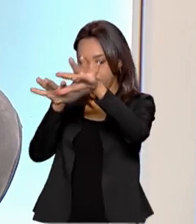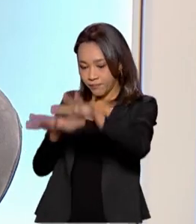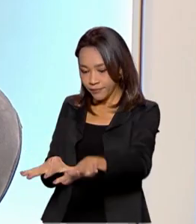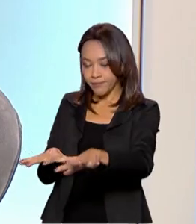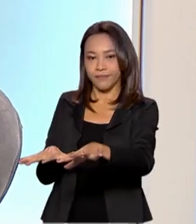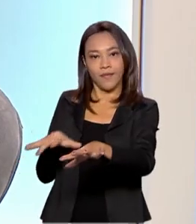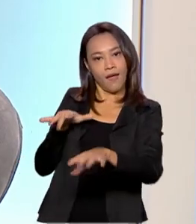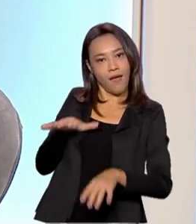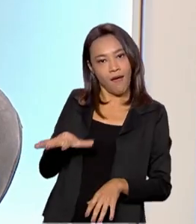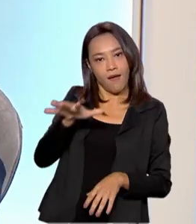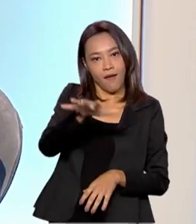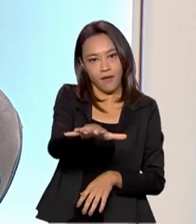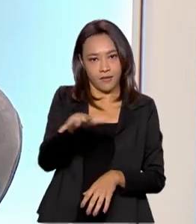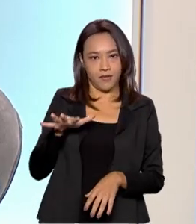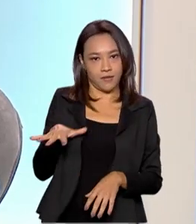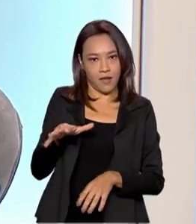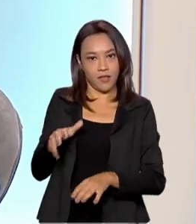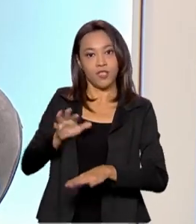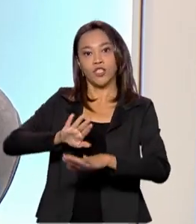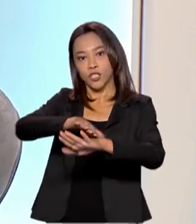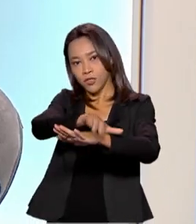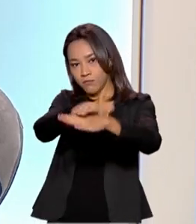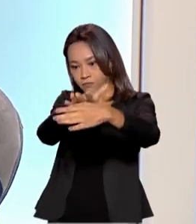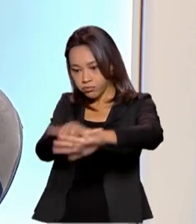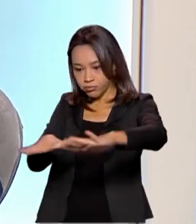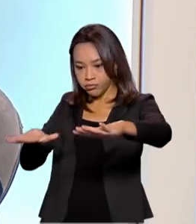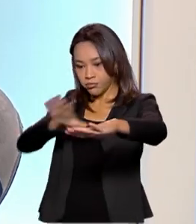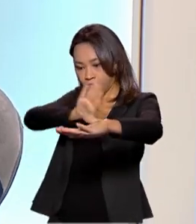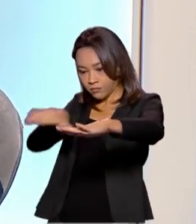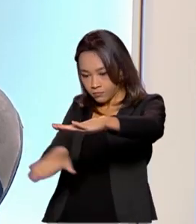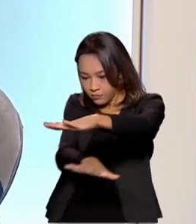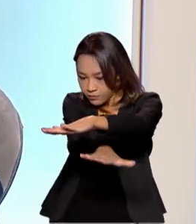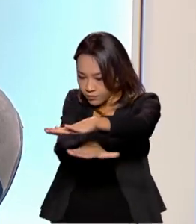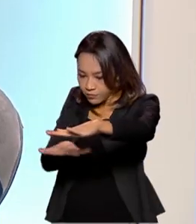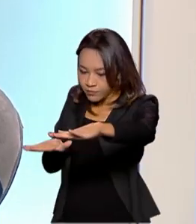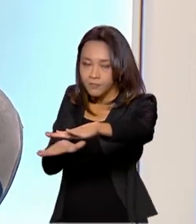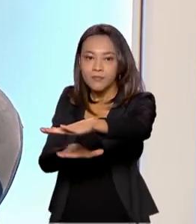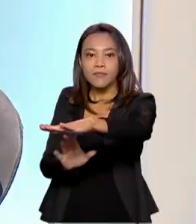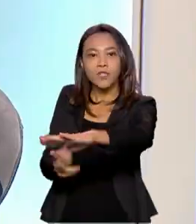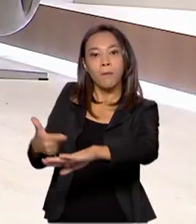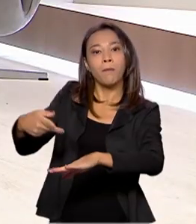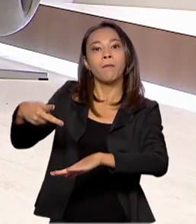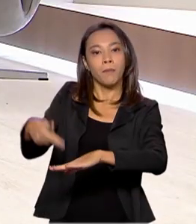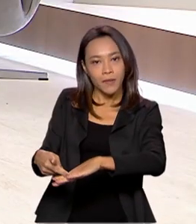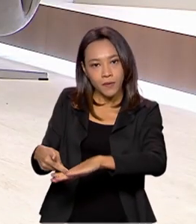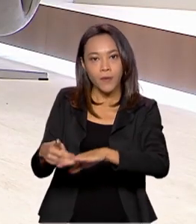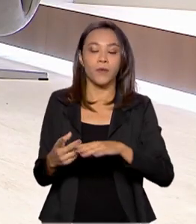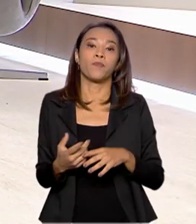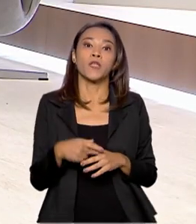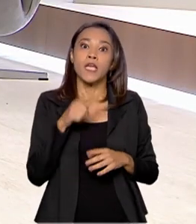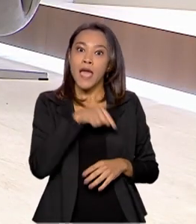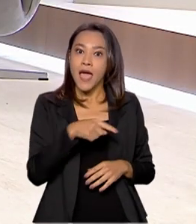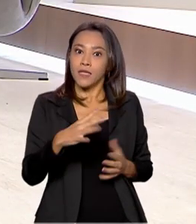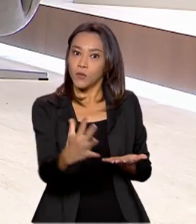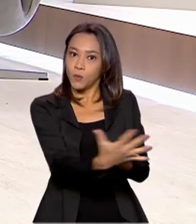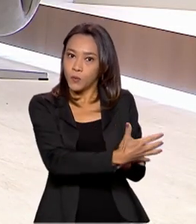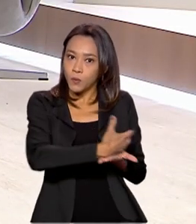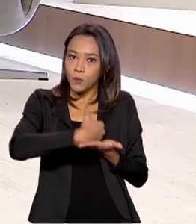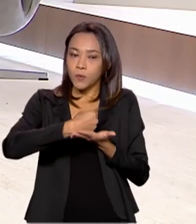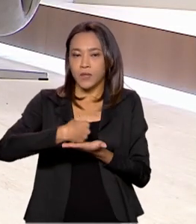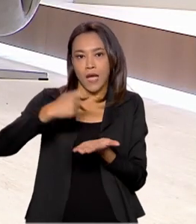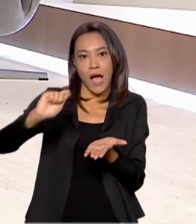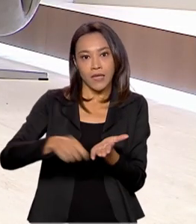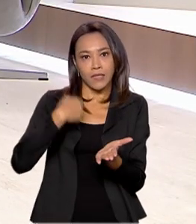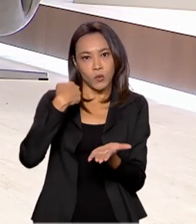Atapu. Como você bem disse, Paulo, esse primeiro leilão dos excedentes da sessão onerosa arrecadaram, só de bônus de assinatura,